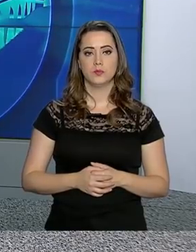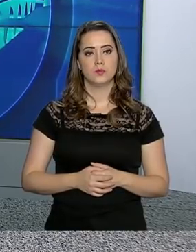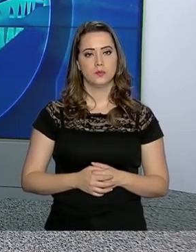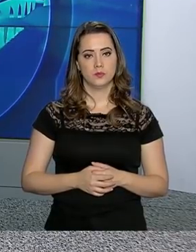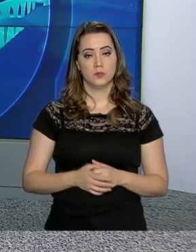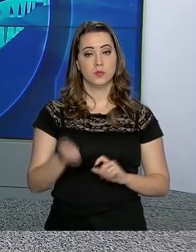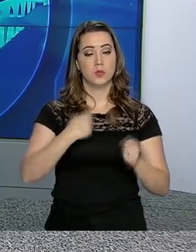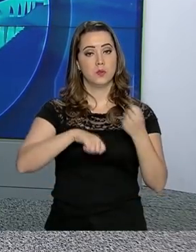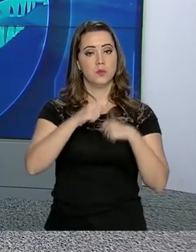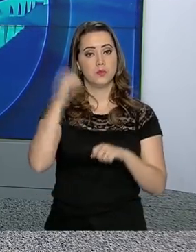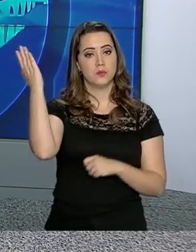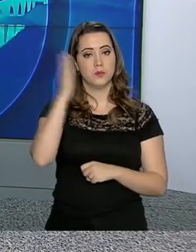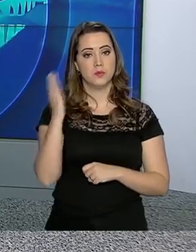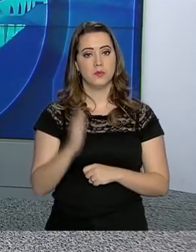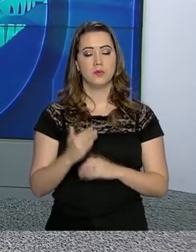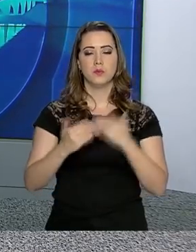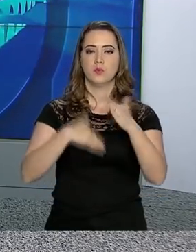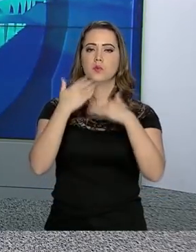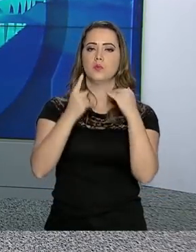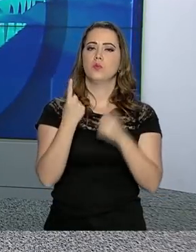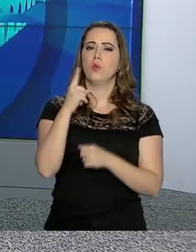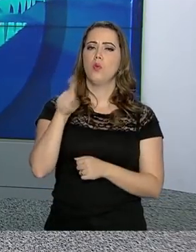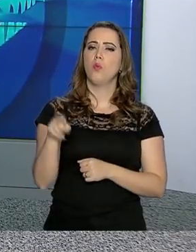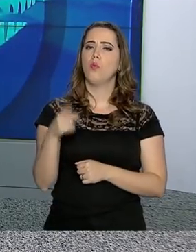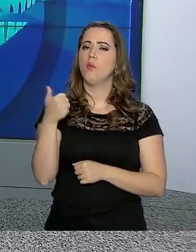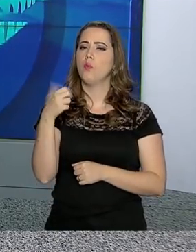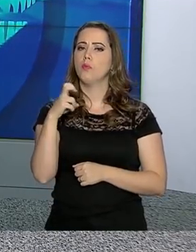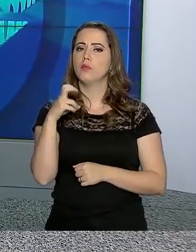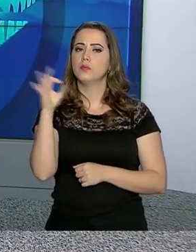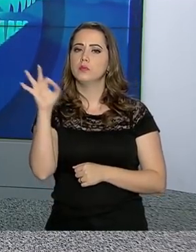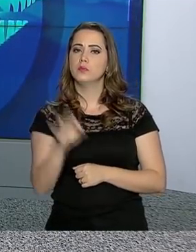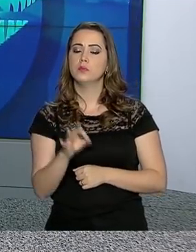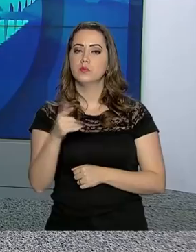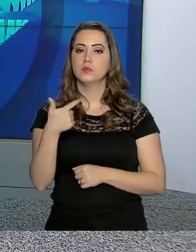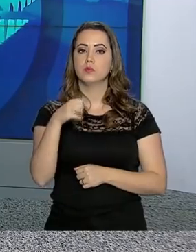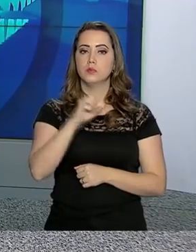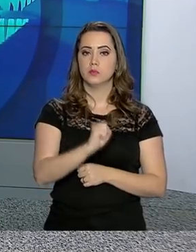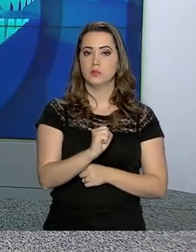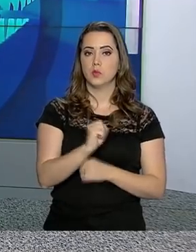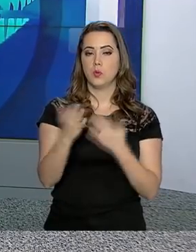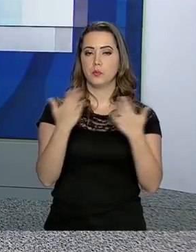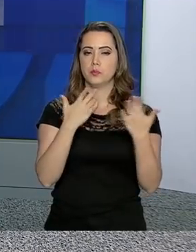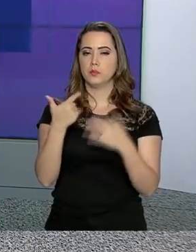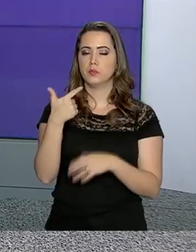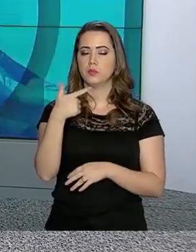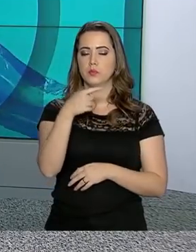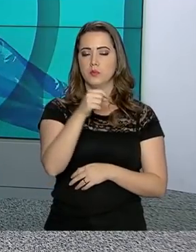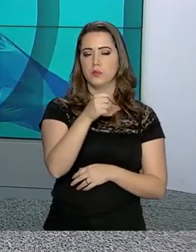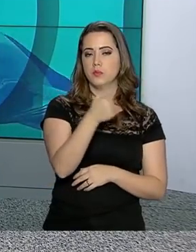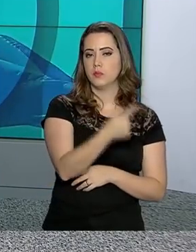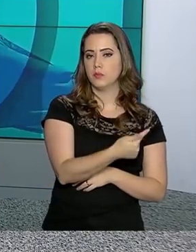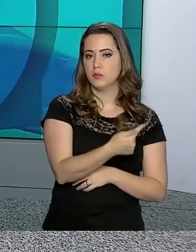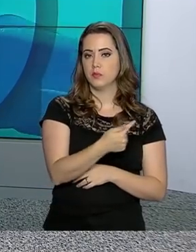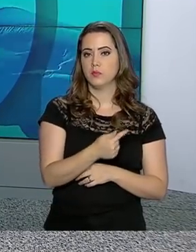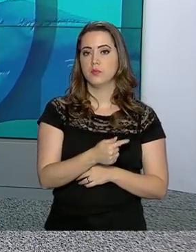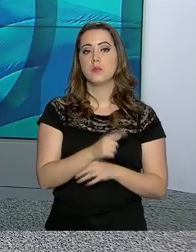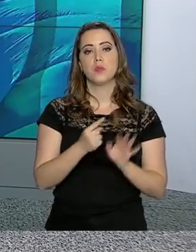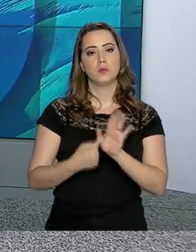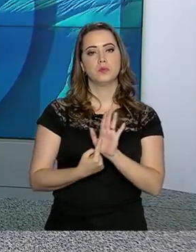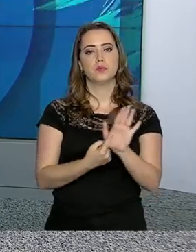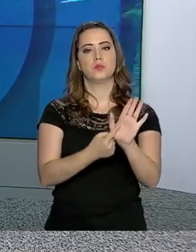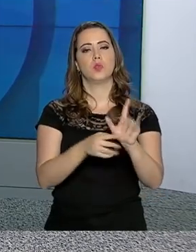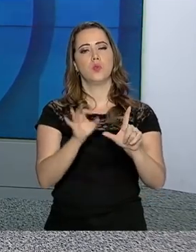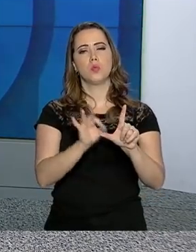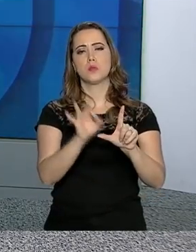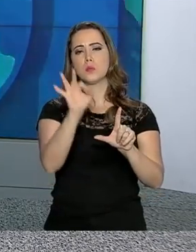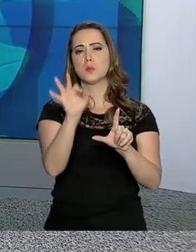A economia brasileira cresceu 1,15% em 2018 na comparação com 2017. É o